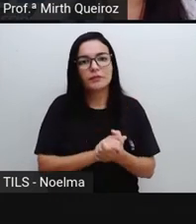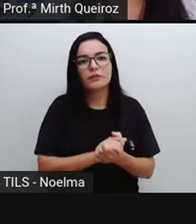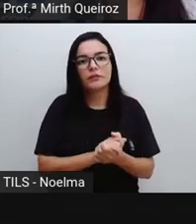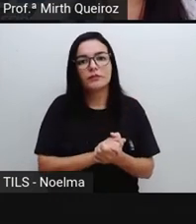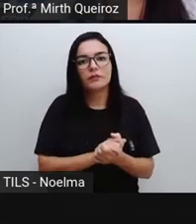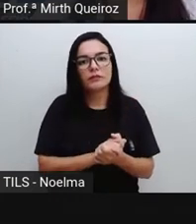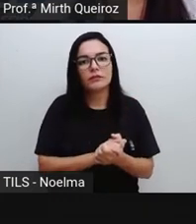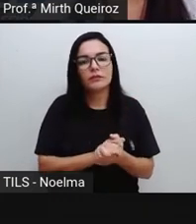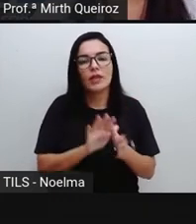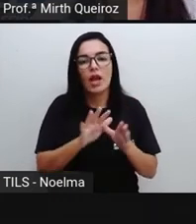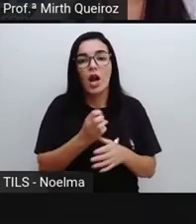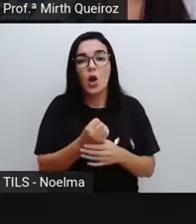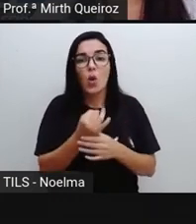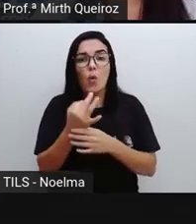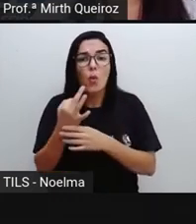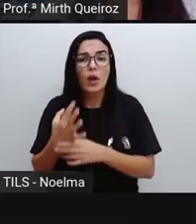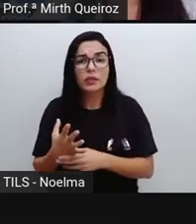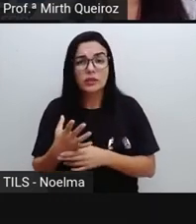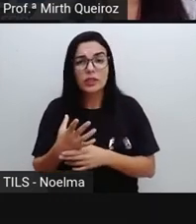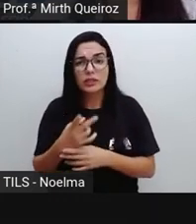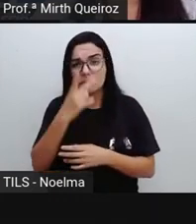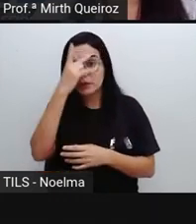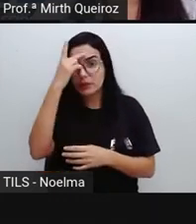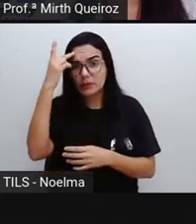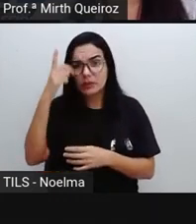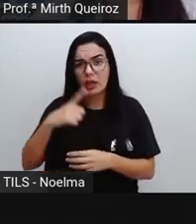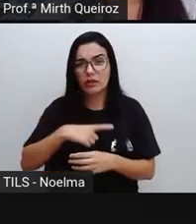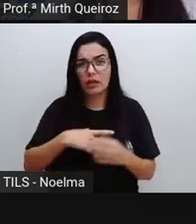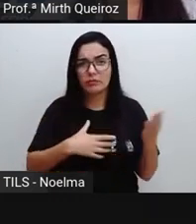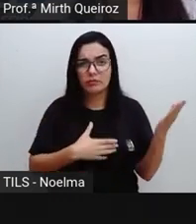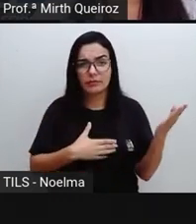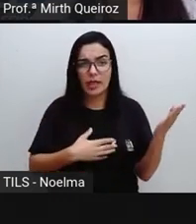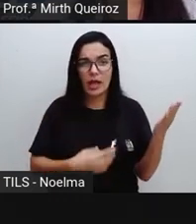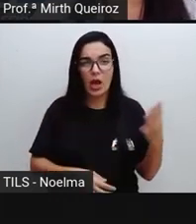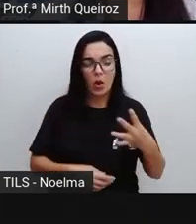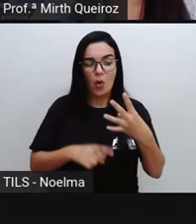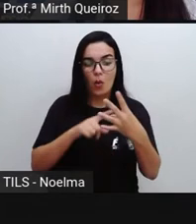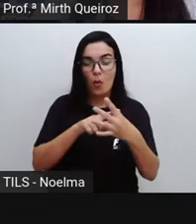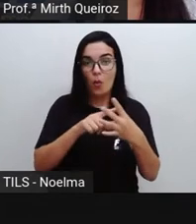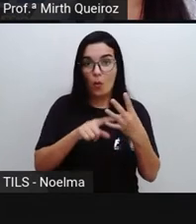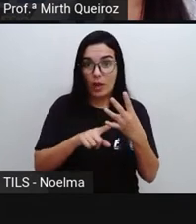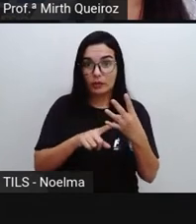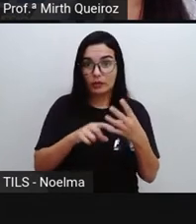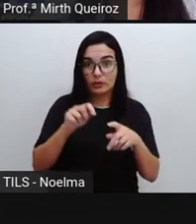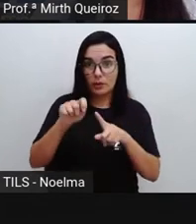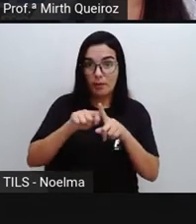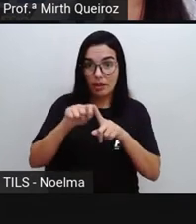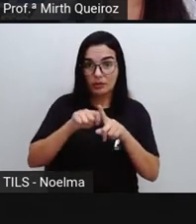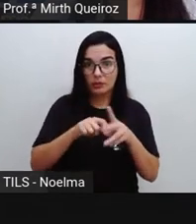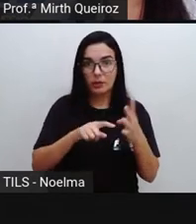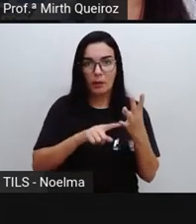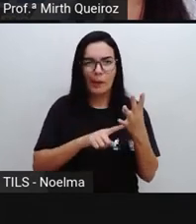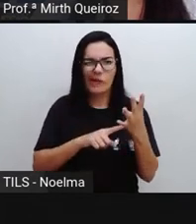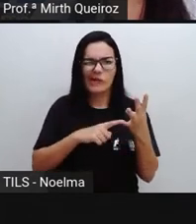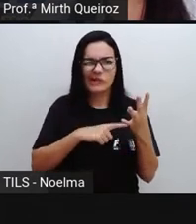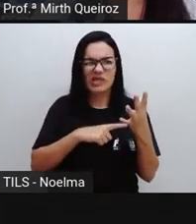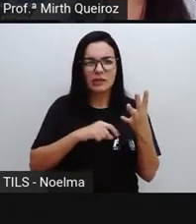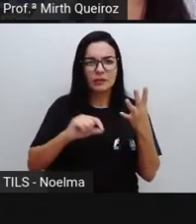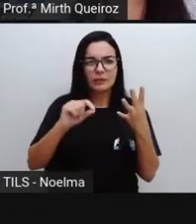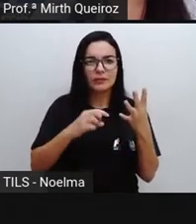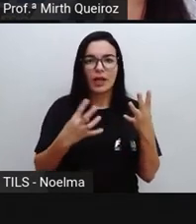notícia. Quantos casos há em 4 de março? 4 de março, nós tivemos